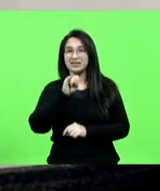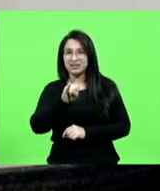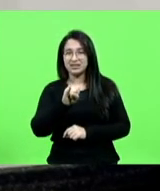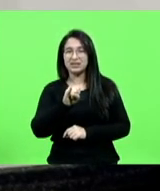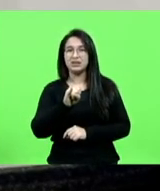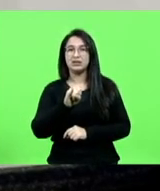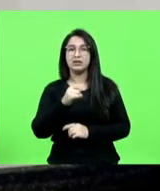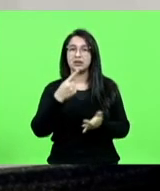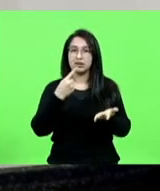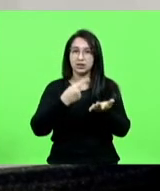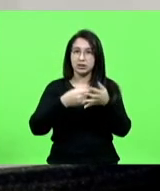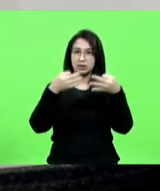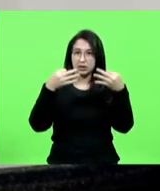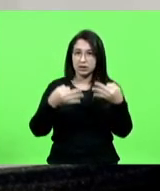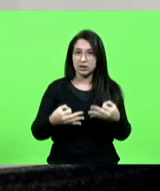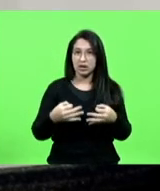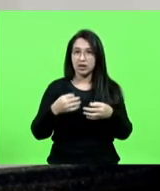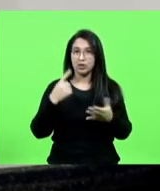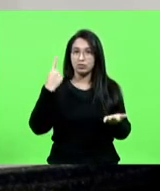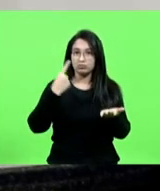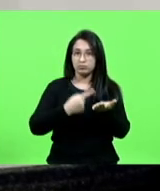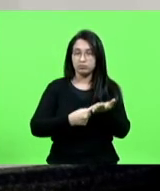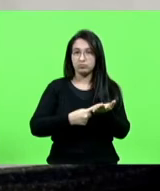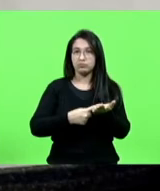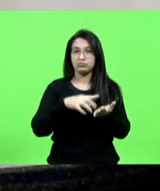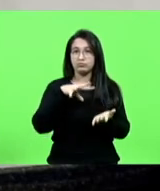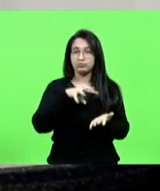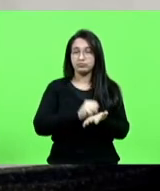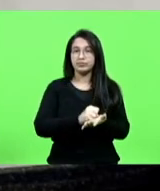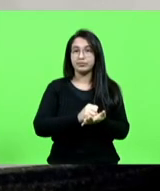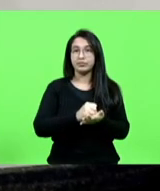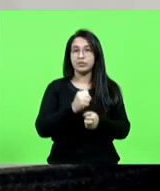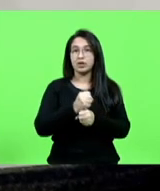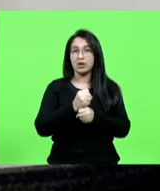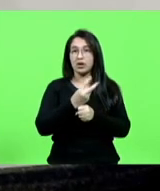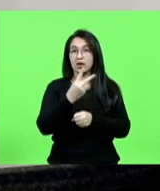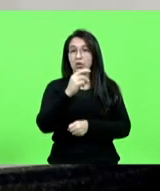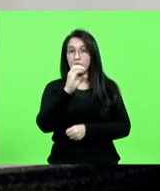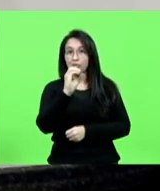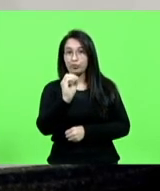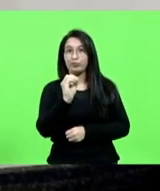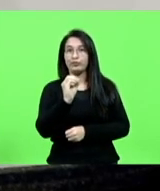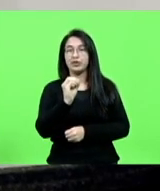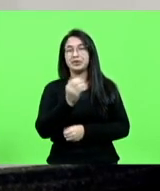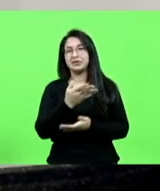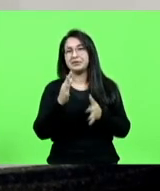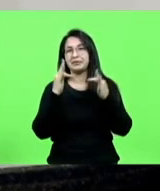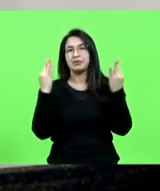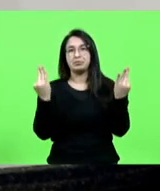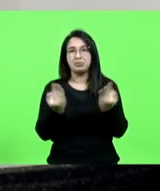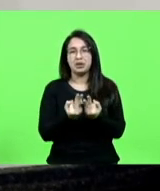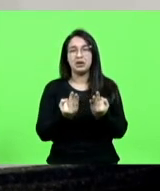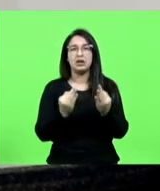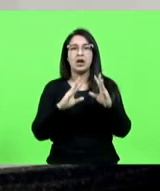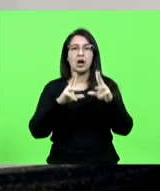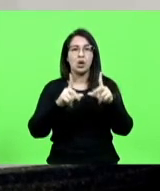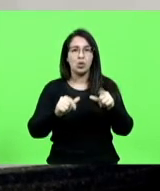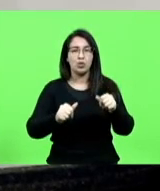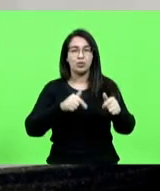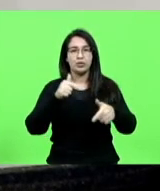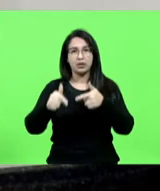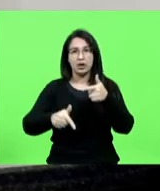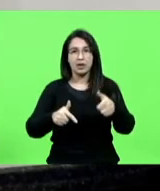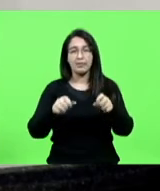contrato de 20 anos então as famílias os funcionários enfim podem ter um